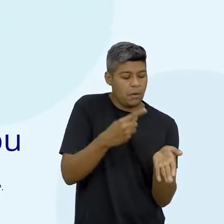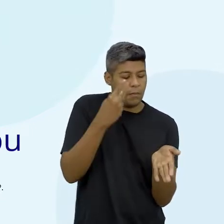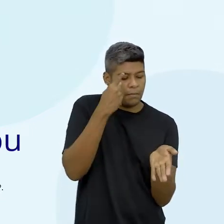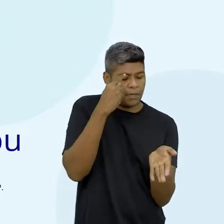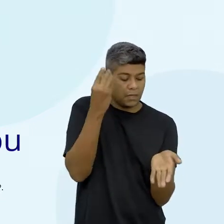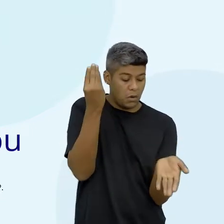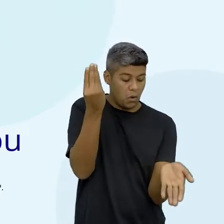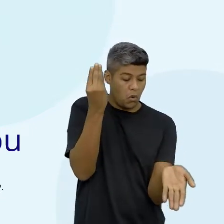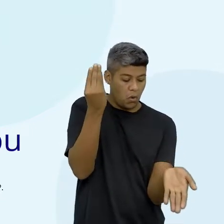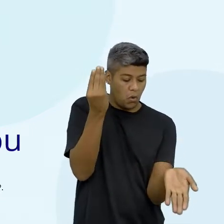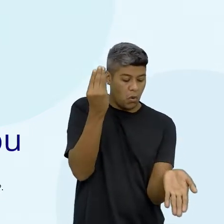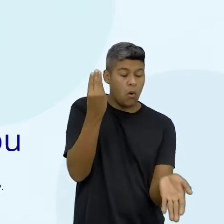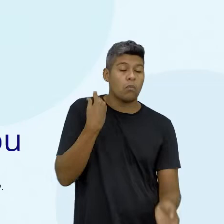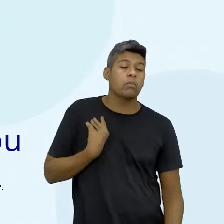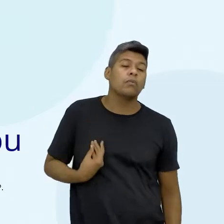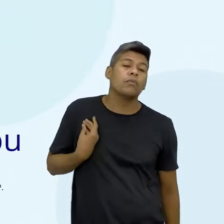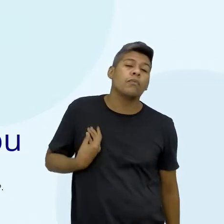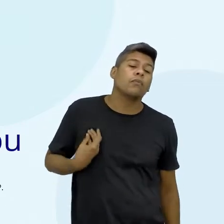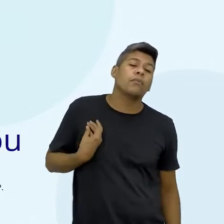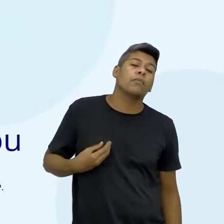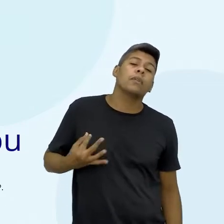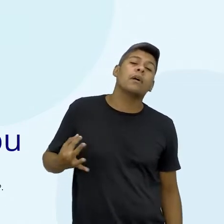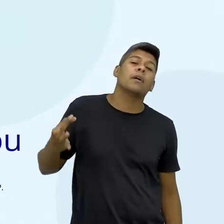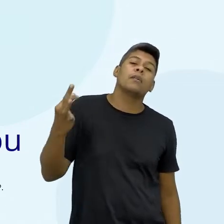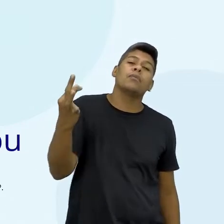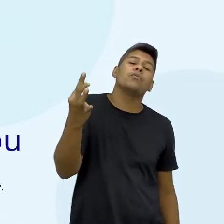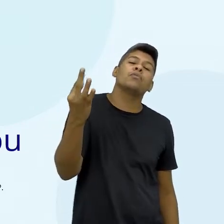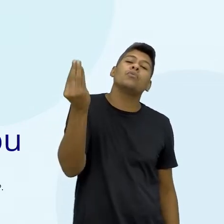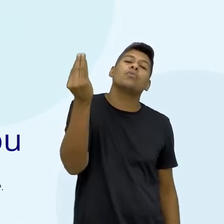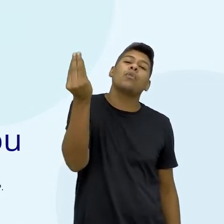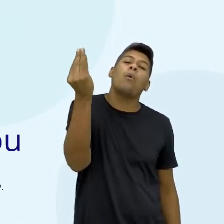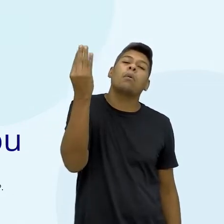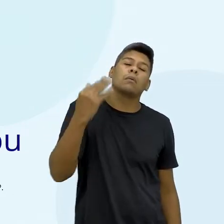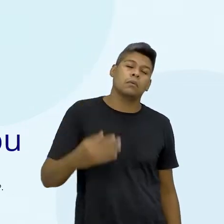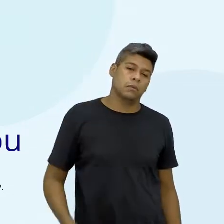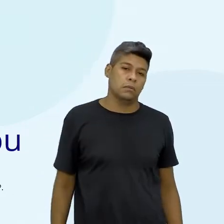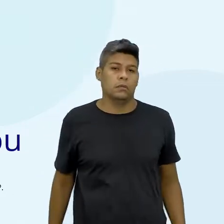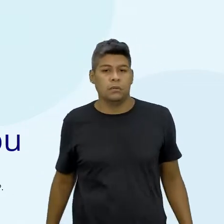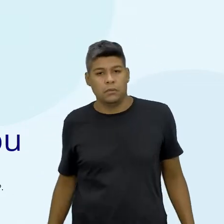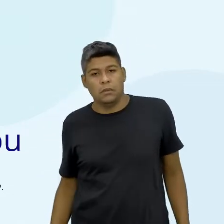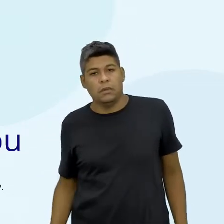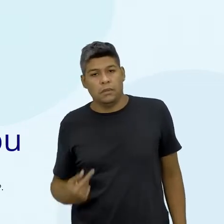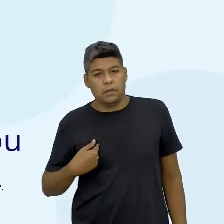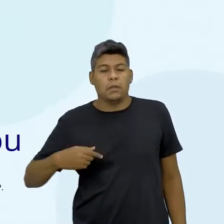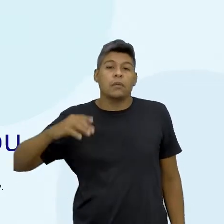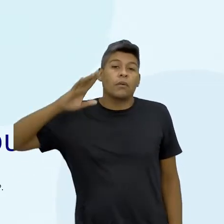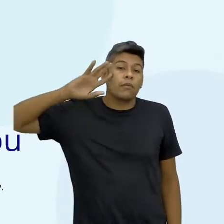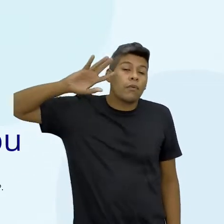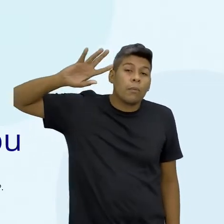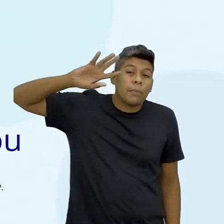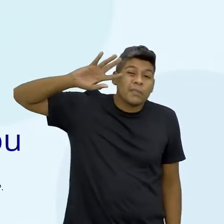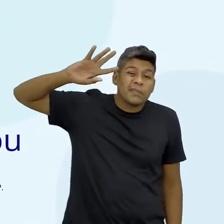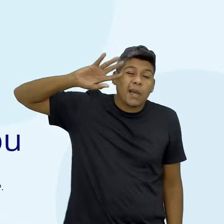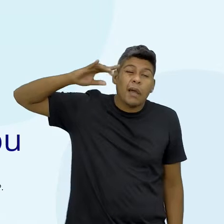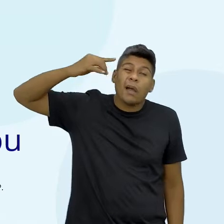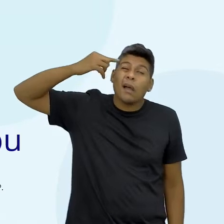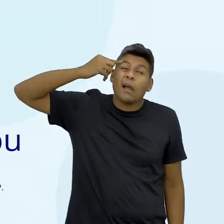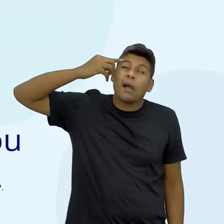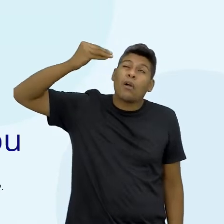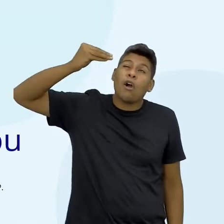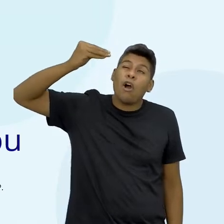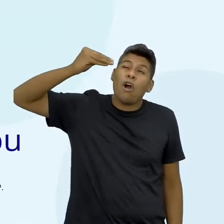como eu vou estar no futuro. Eu no futuro, então eu vou fazer uma reflexão do meu futuro,